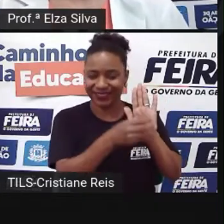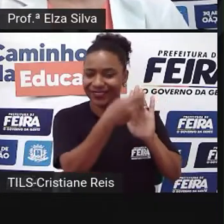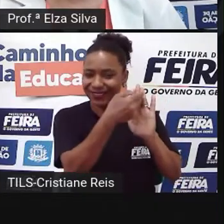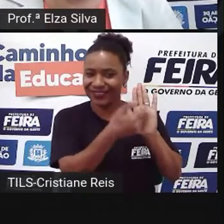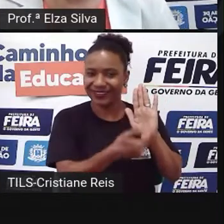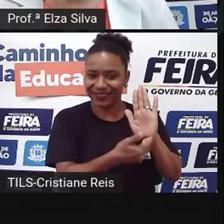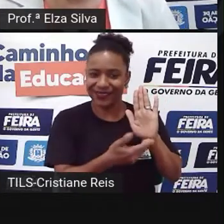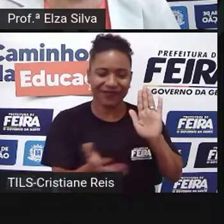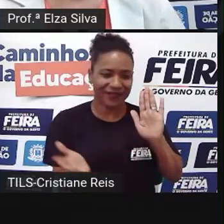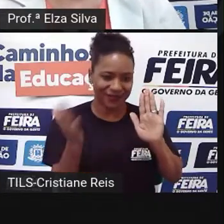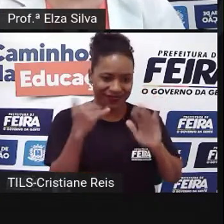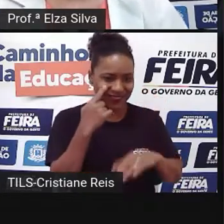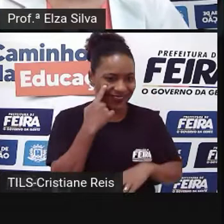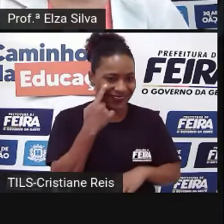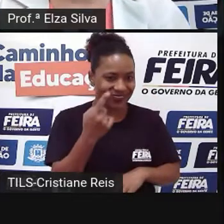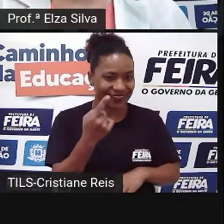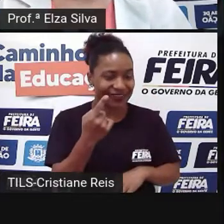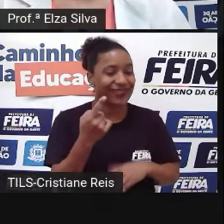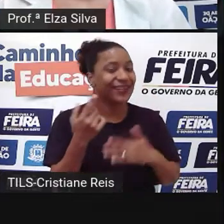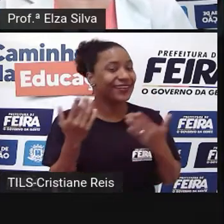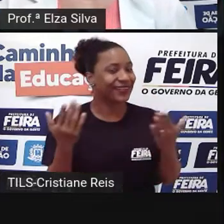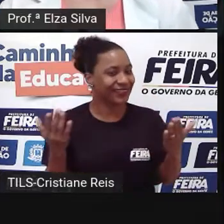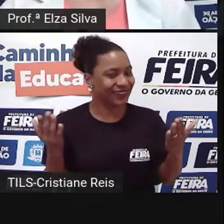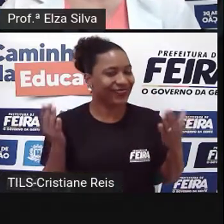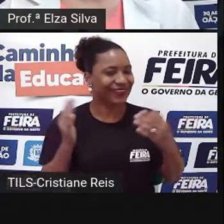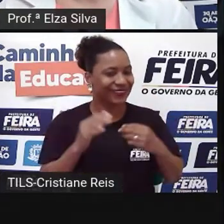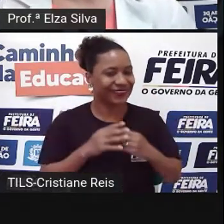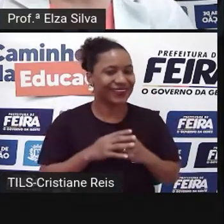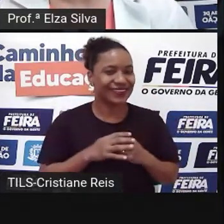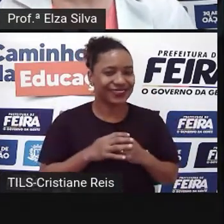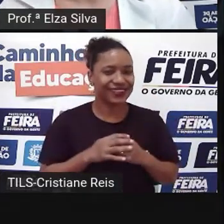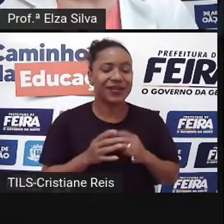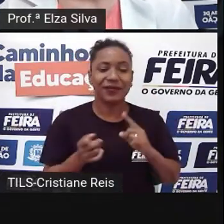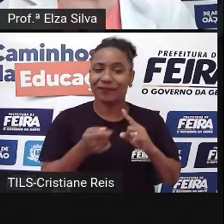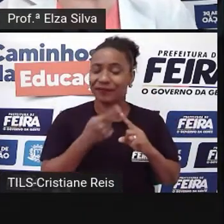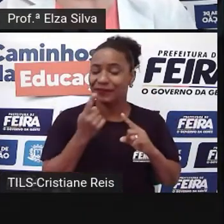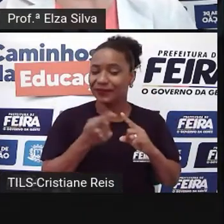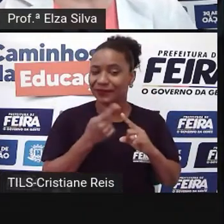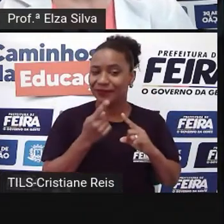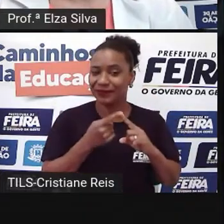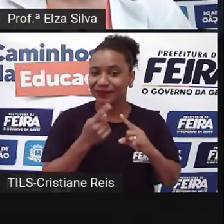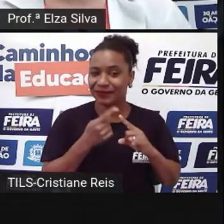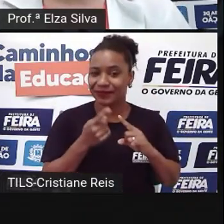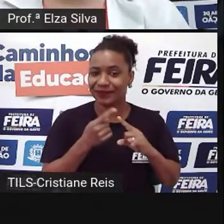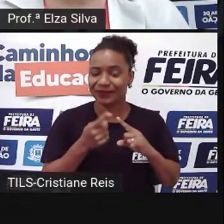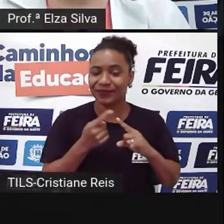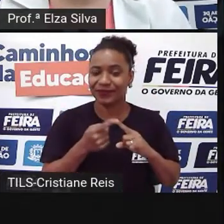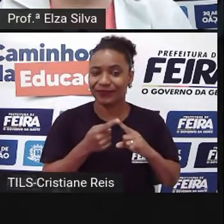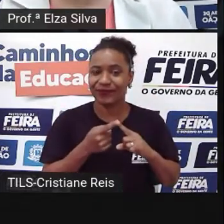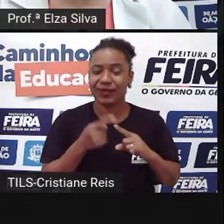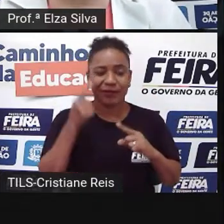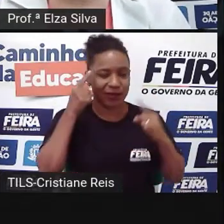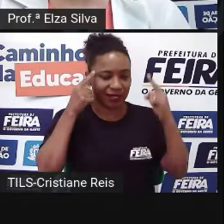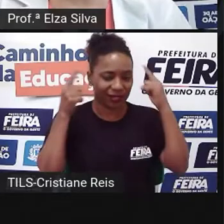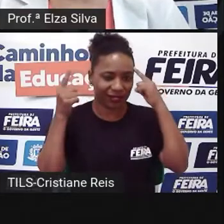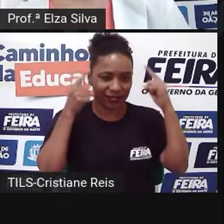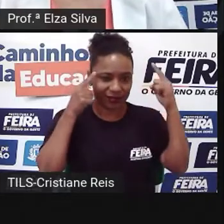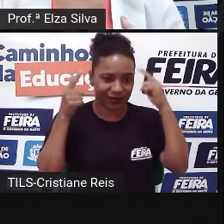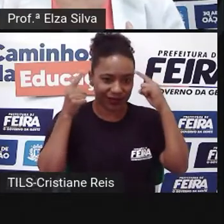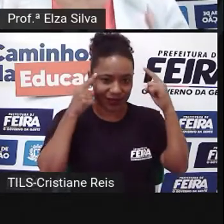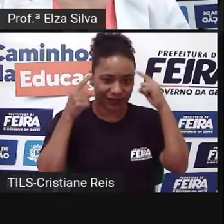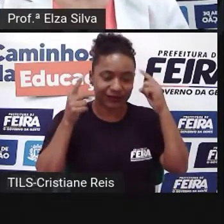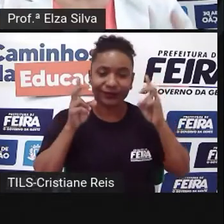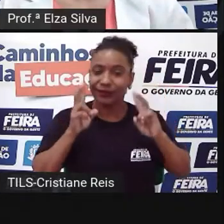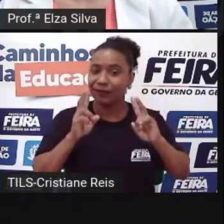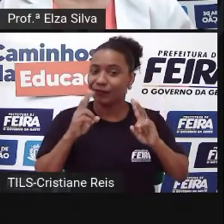Let's go! E para isso Nós vamos primeiro Organizar as nossas ideias Porque sempre